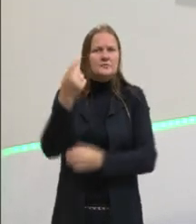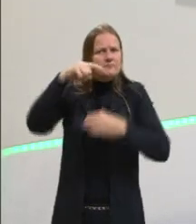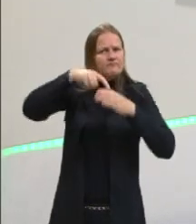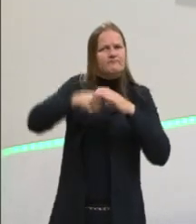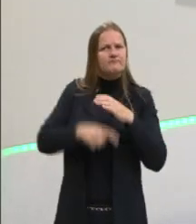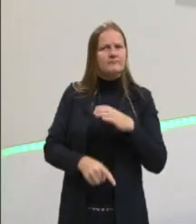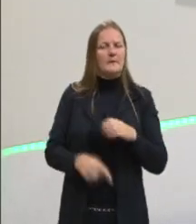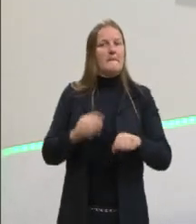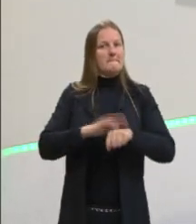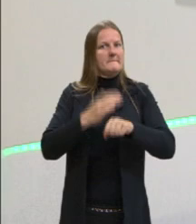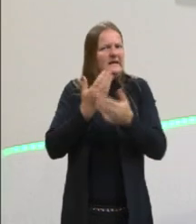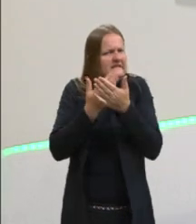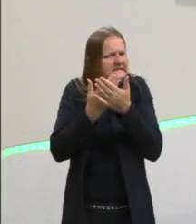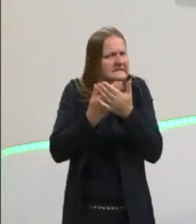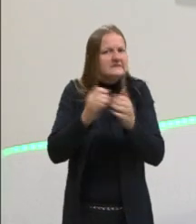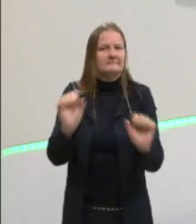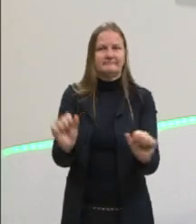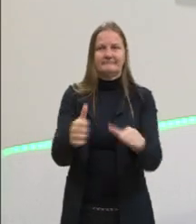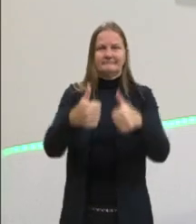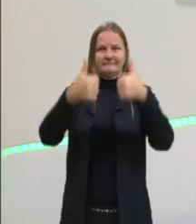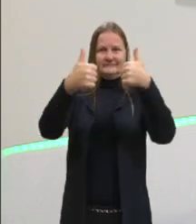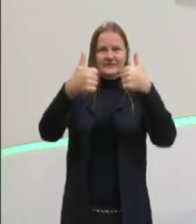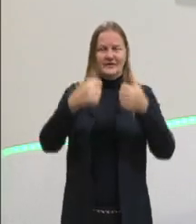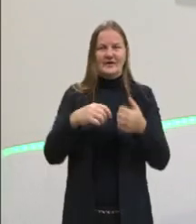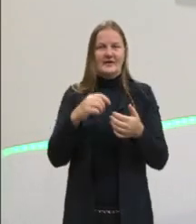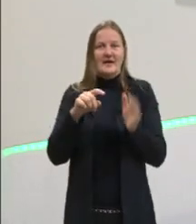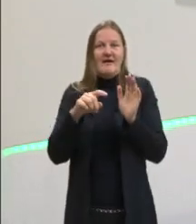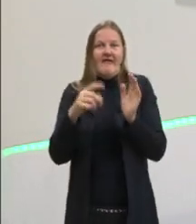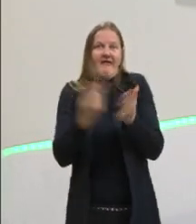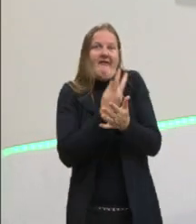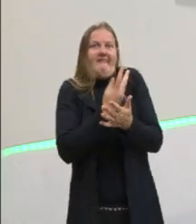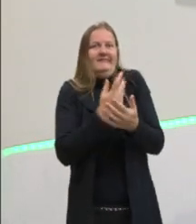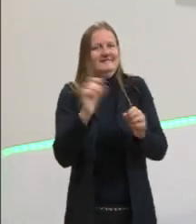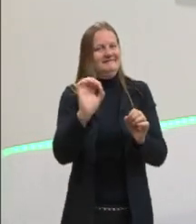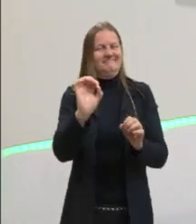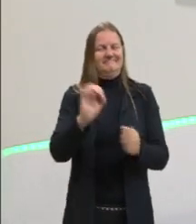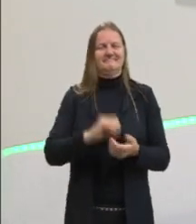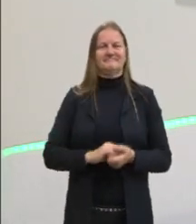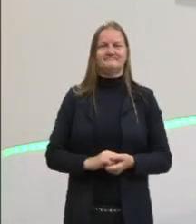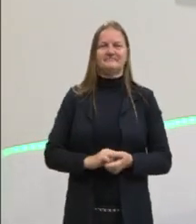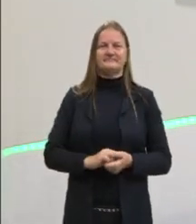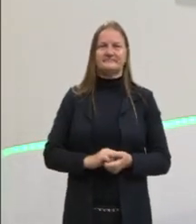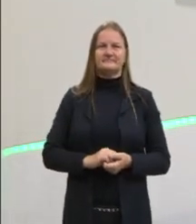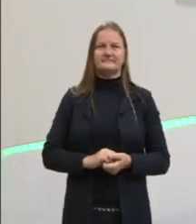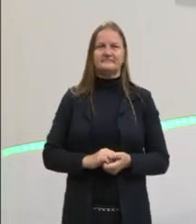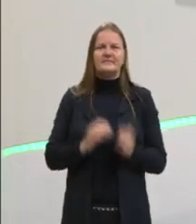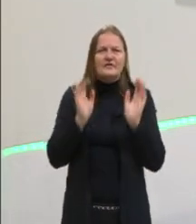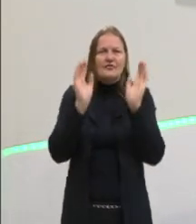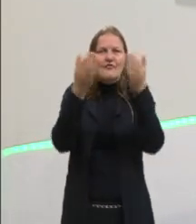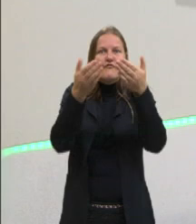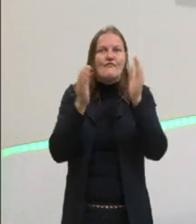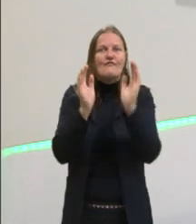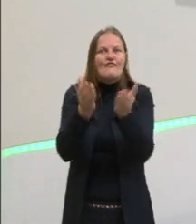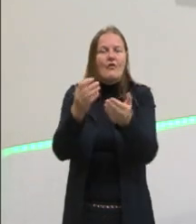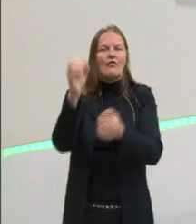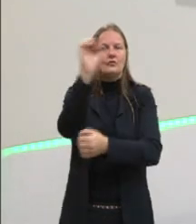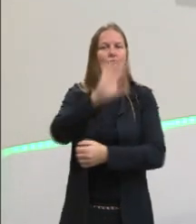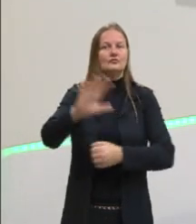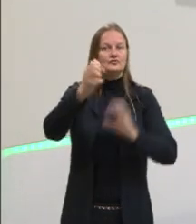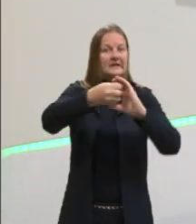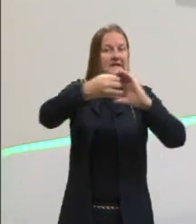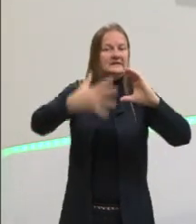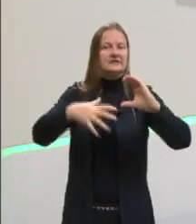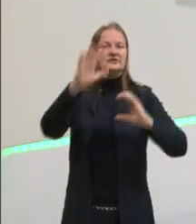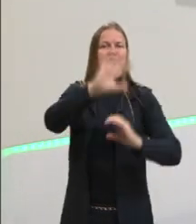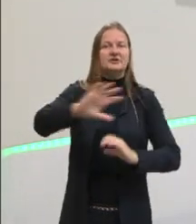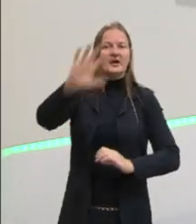quanto mais estudar, melhor, Menos chances de errar. Tá? Mas foquem no geral, nas características gerais,